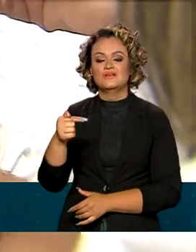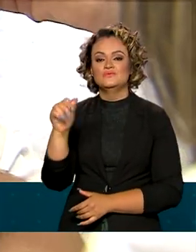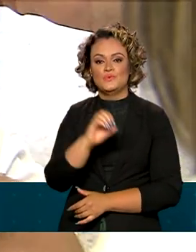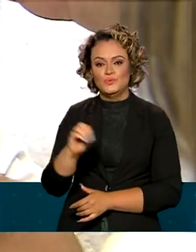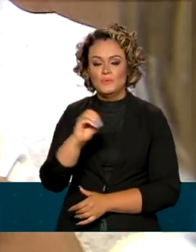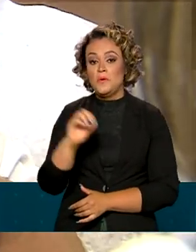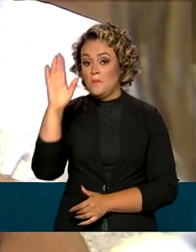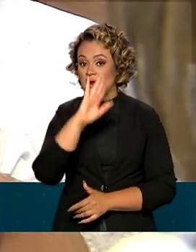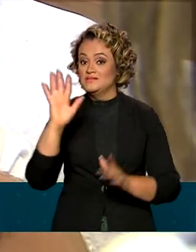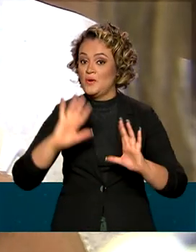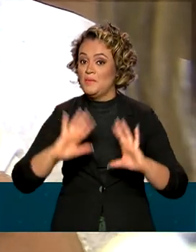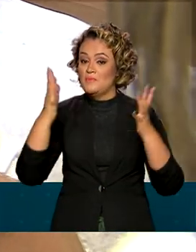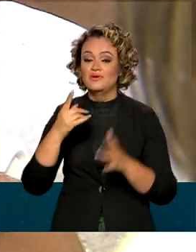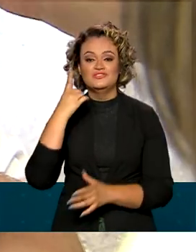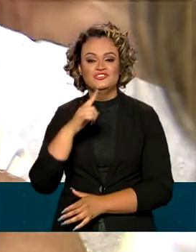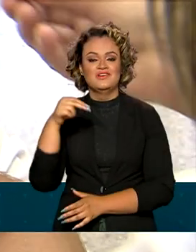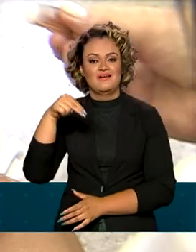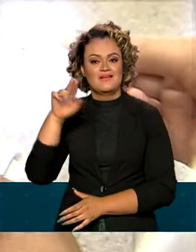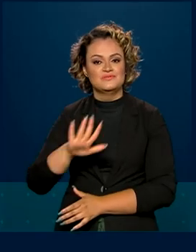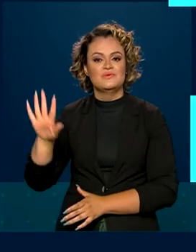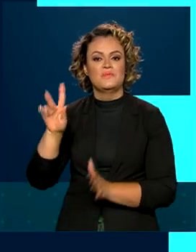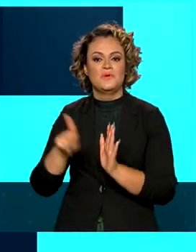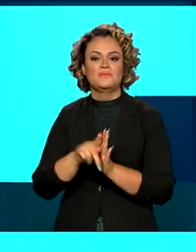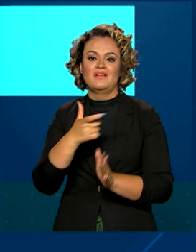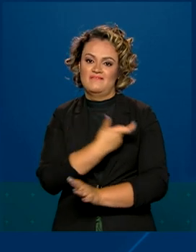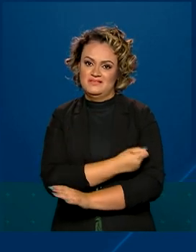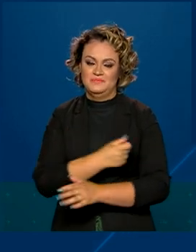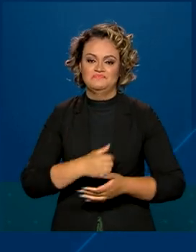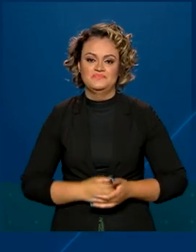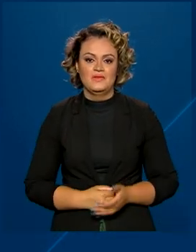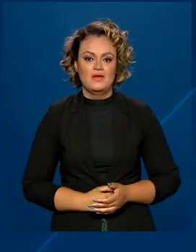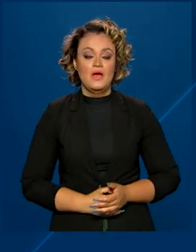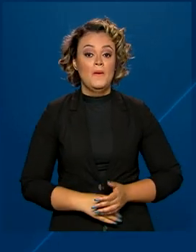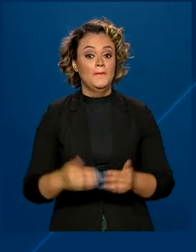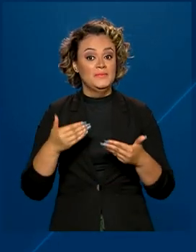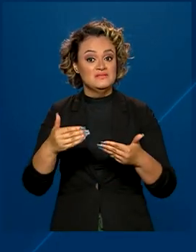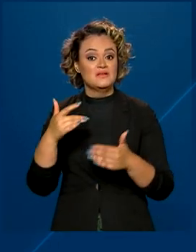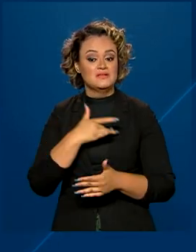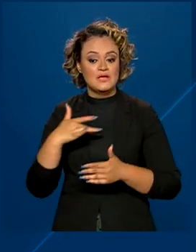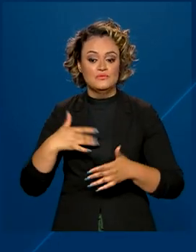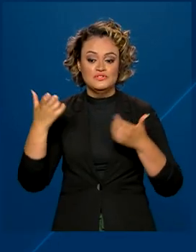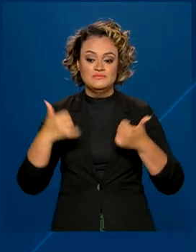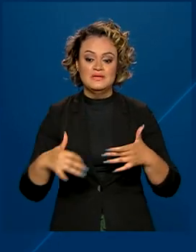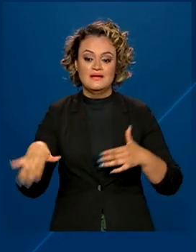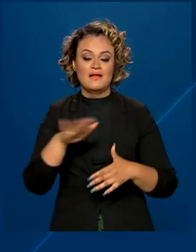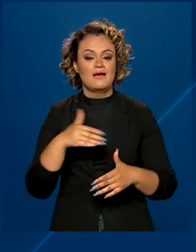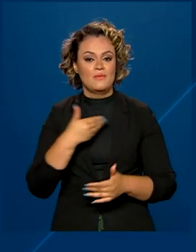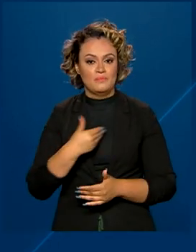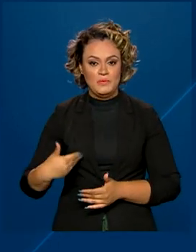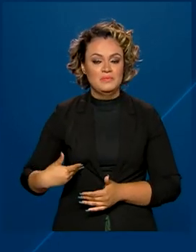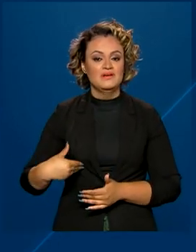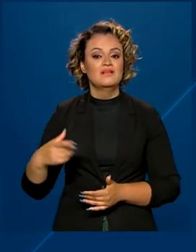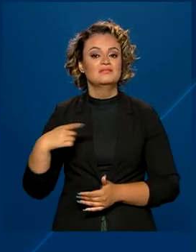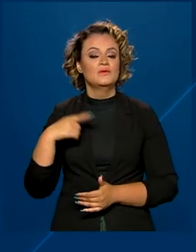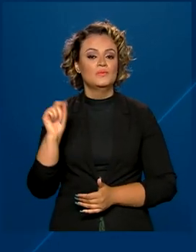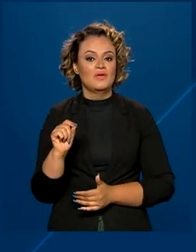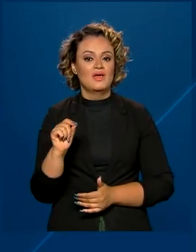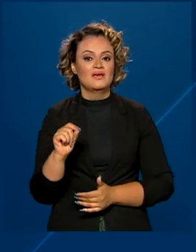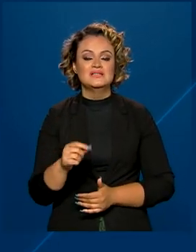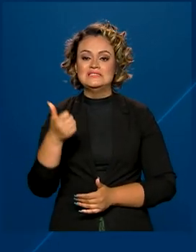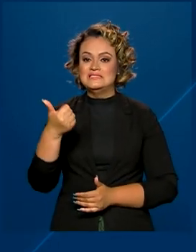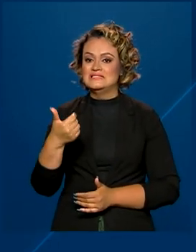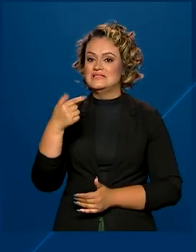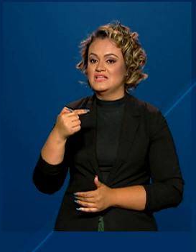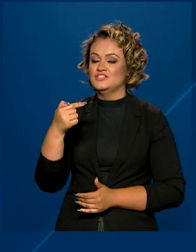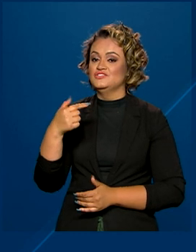Brasil comemora o Dia Nacional da Vacinação. Segundo o Ministério da Saúde, na rede pública estão disponíveis 17